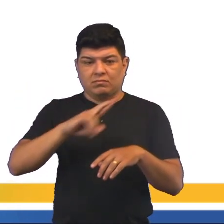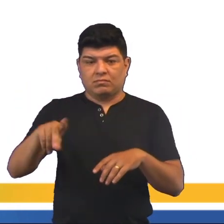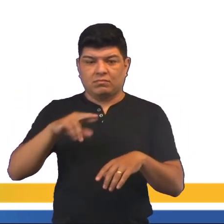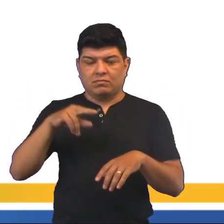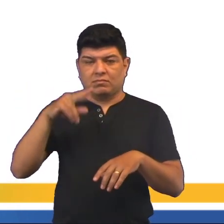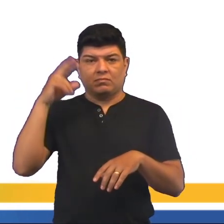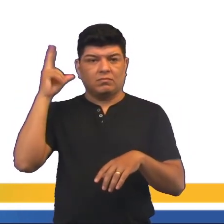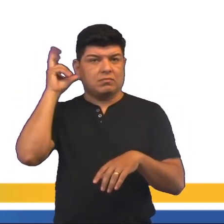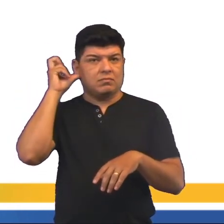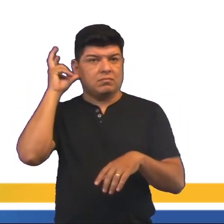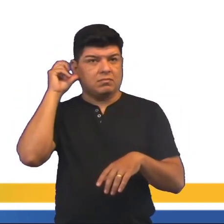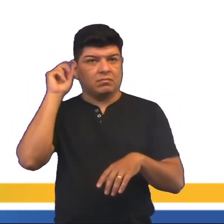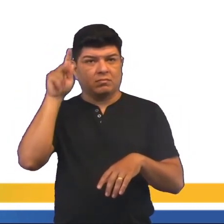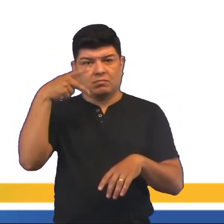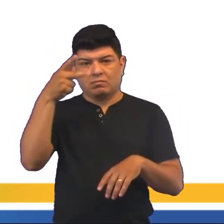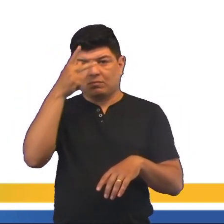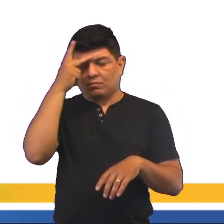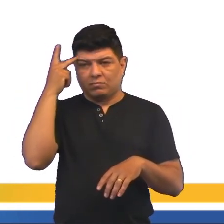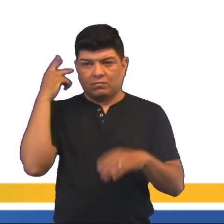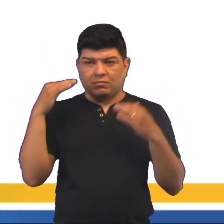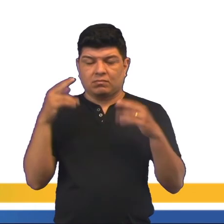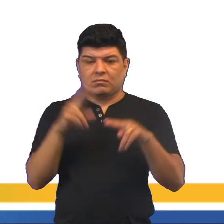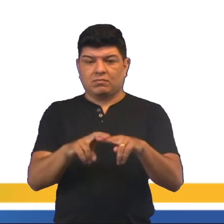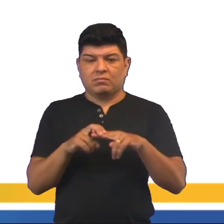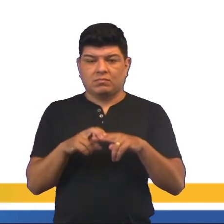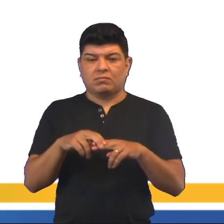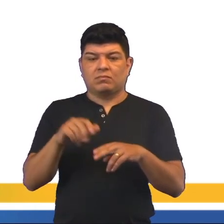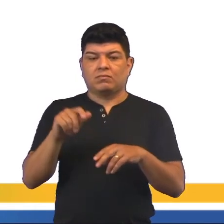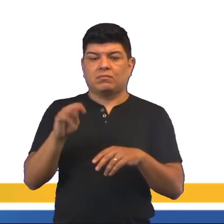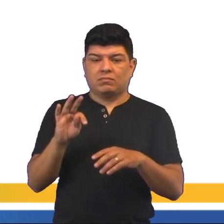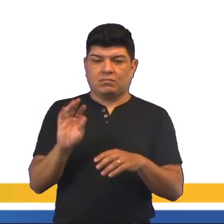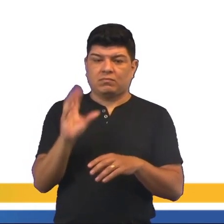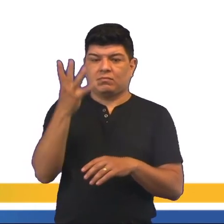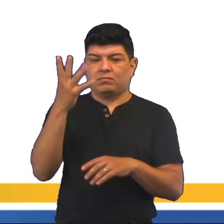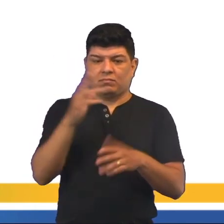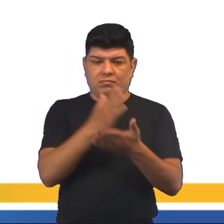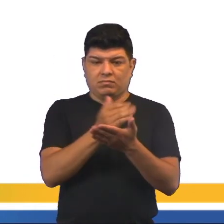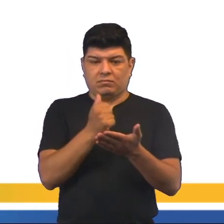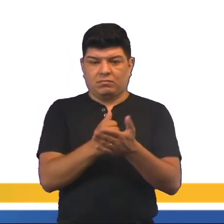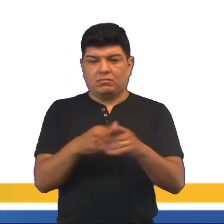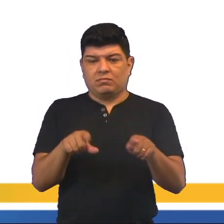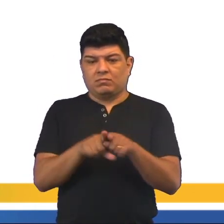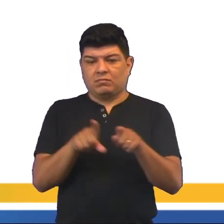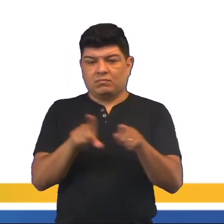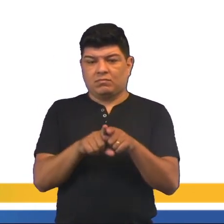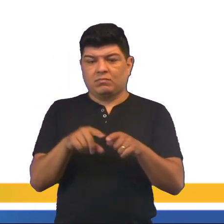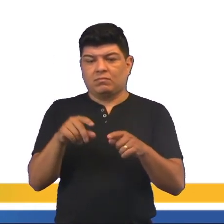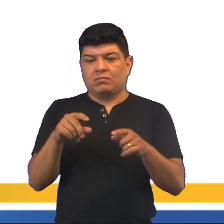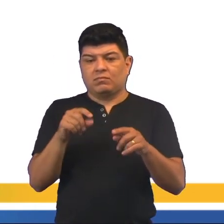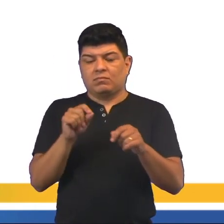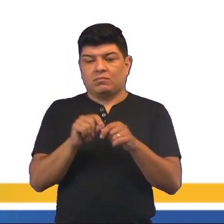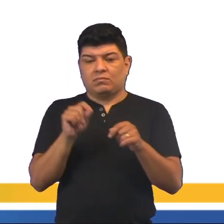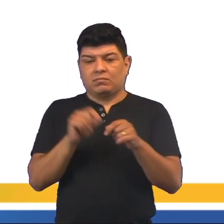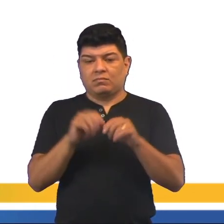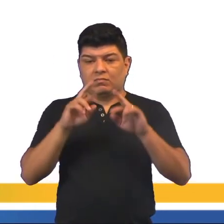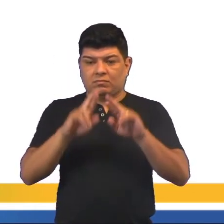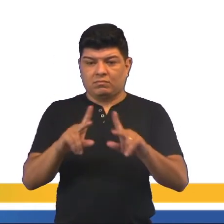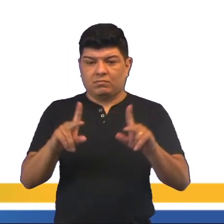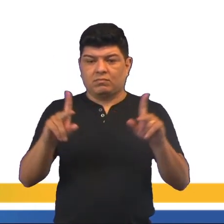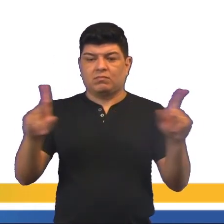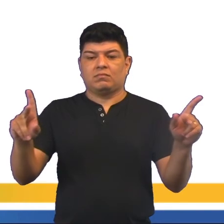ouvido pelos personagens da cena. E o ato é a divisão do drama feita para